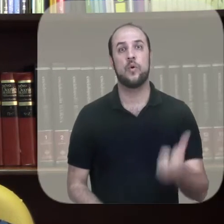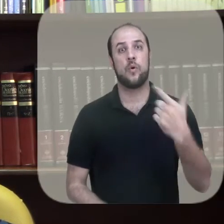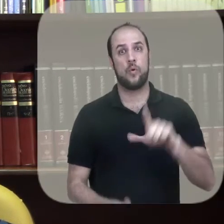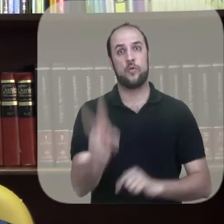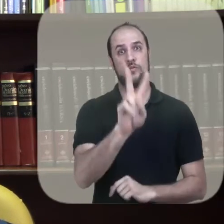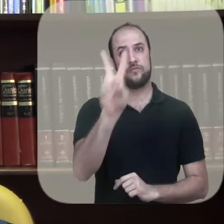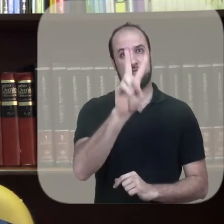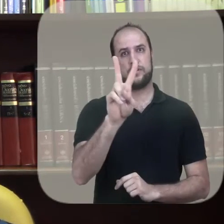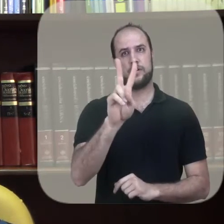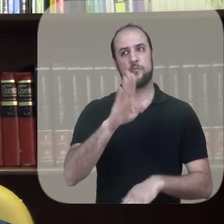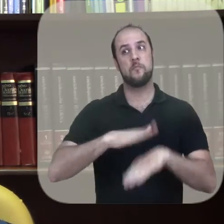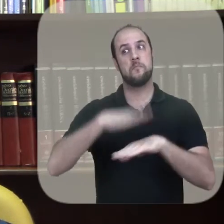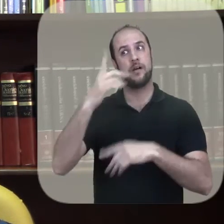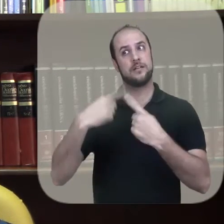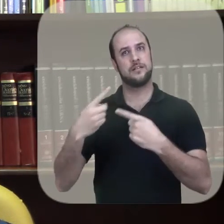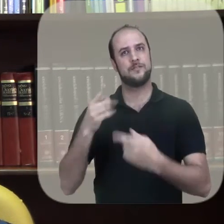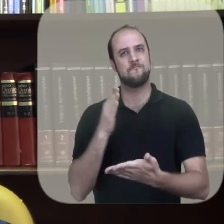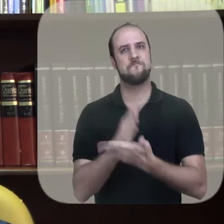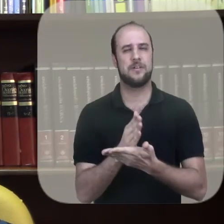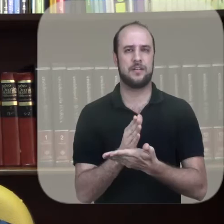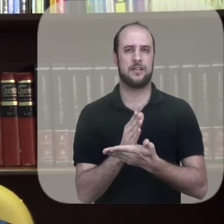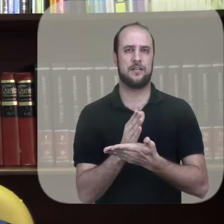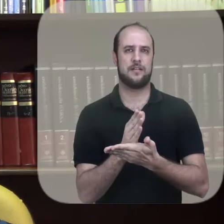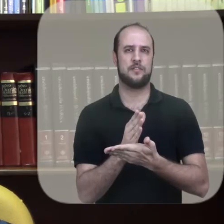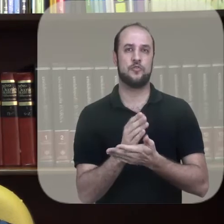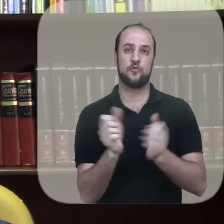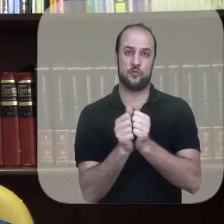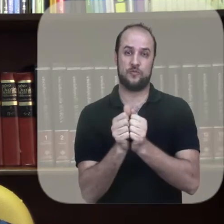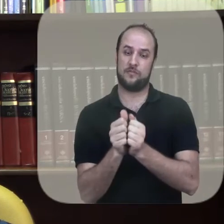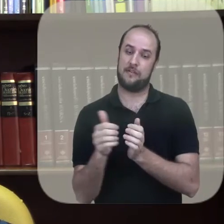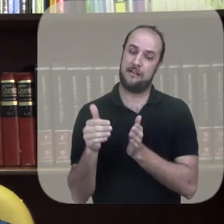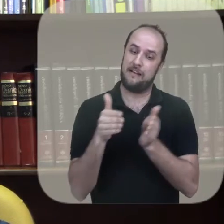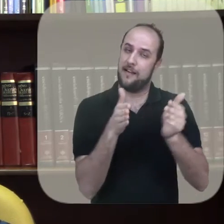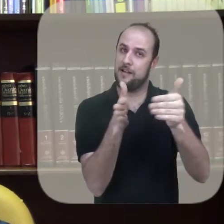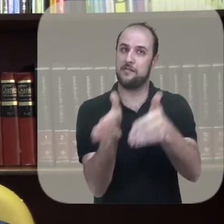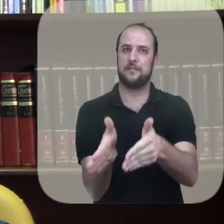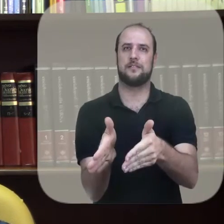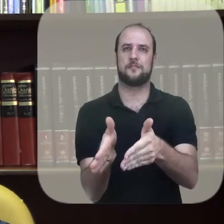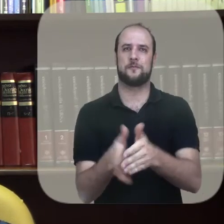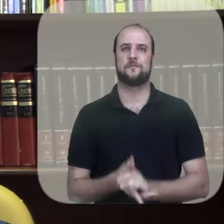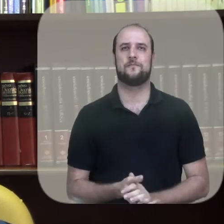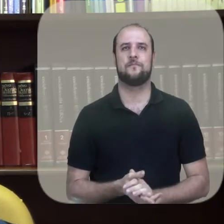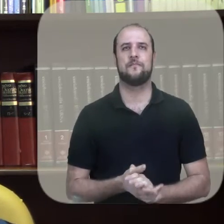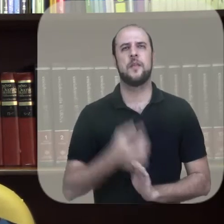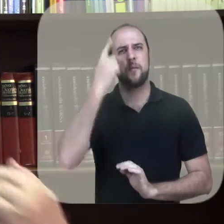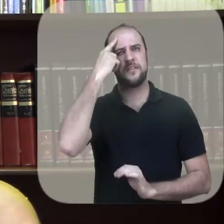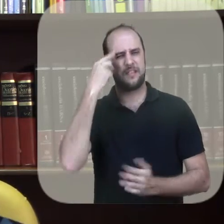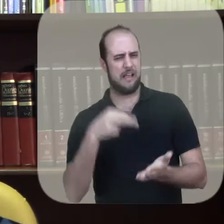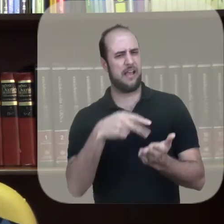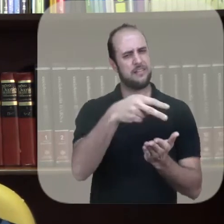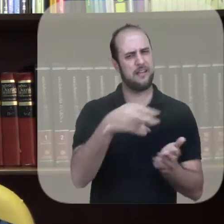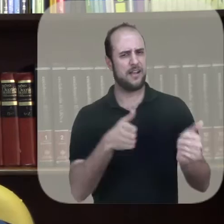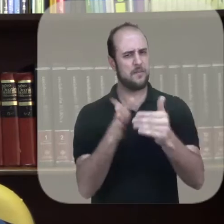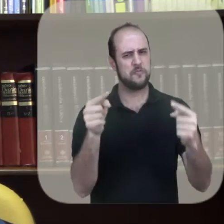Outro verbo indicando um grau maior de envolvimento é deter-se, que aparece com complemento no caminho. Na nossa